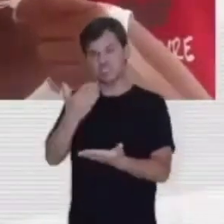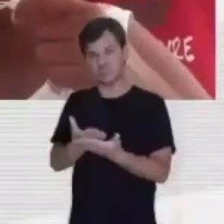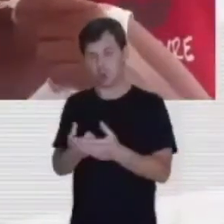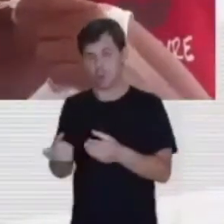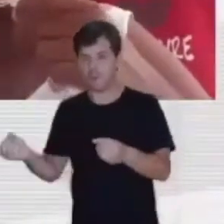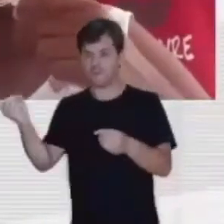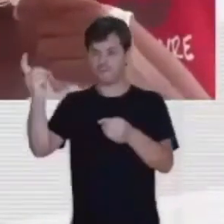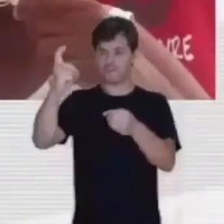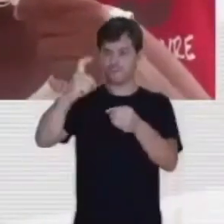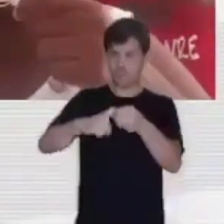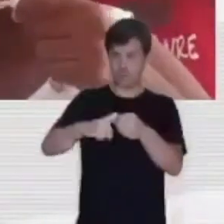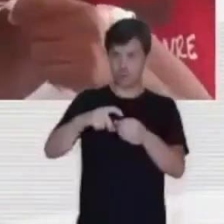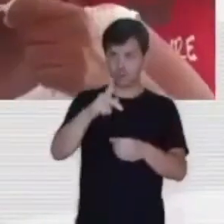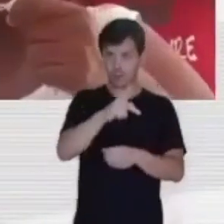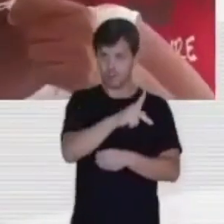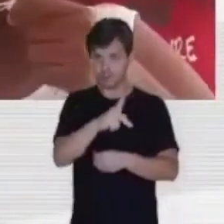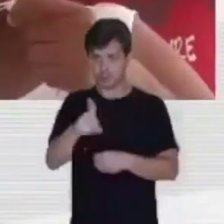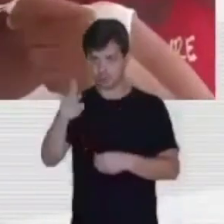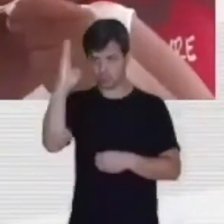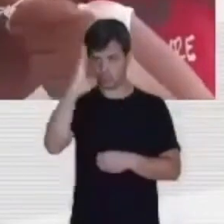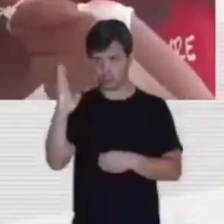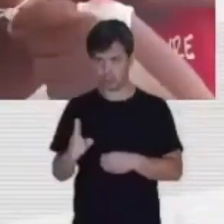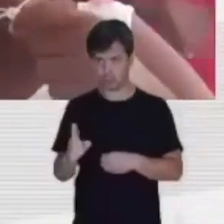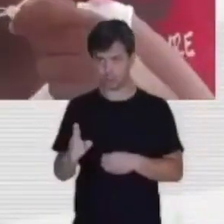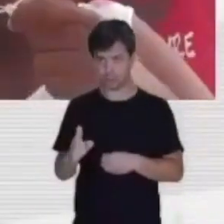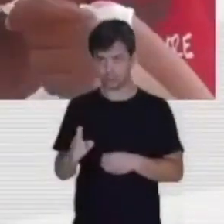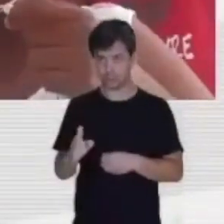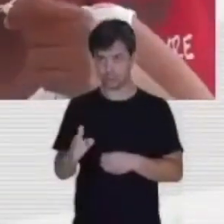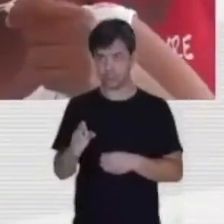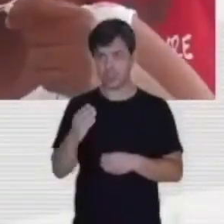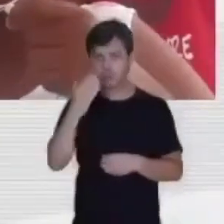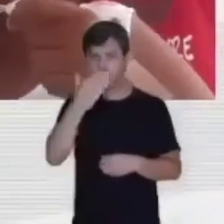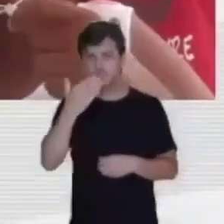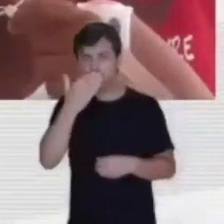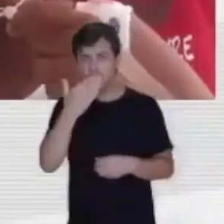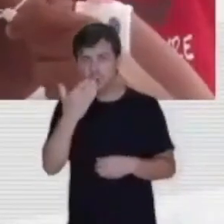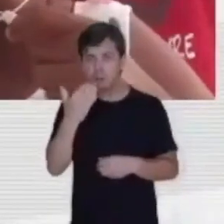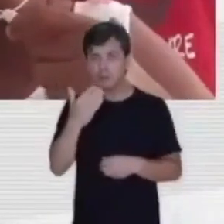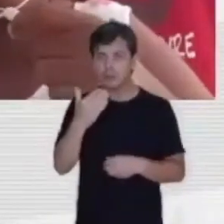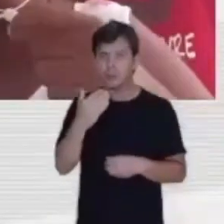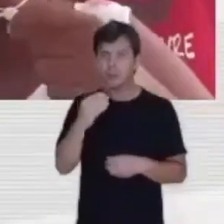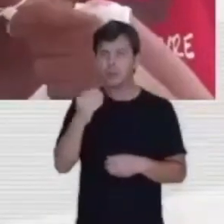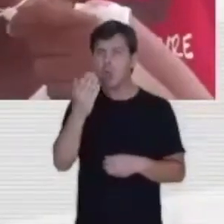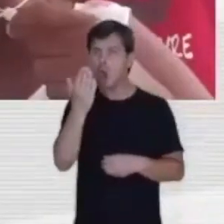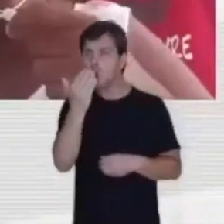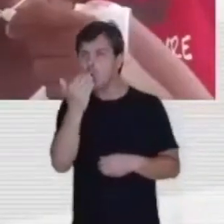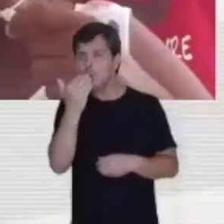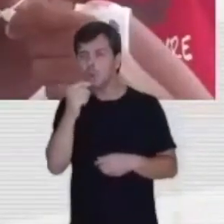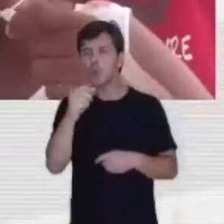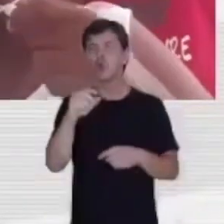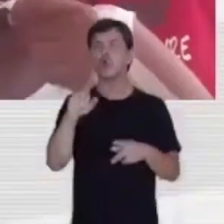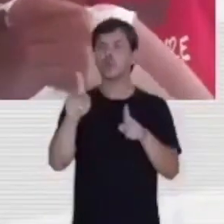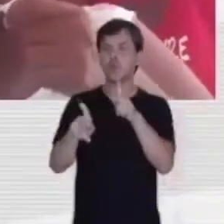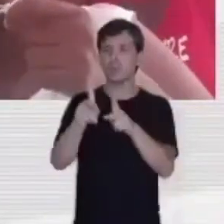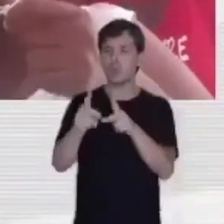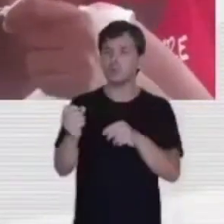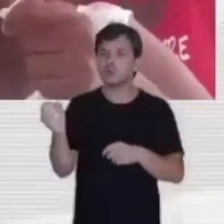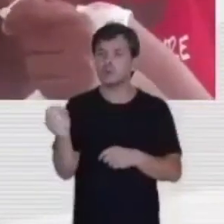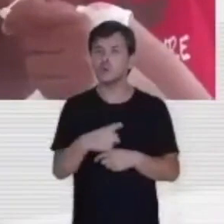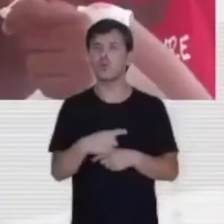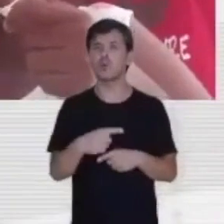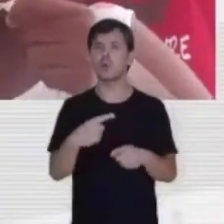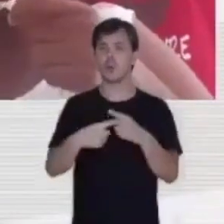retornará à presidência do Brasil para dar sabor, para colocar comida na mesa do povo novamente.